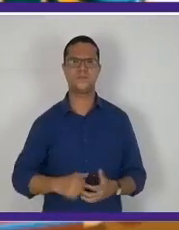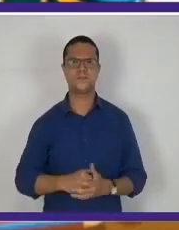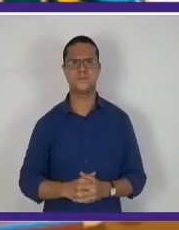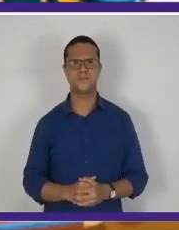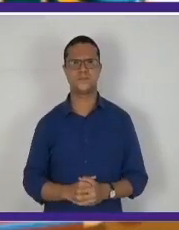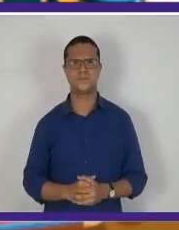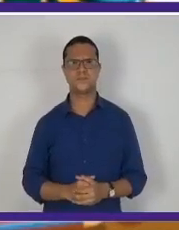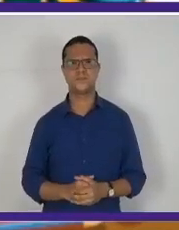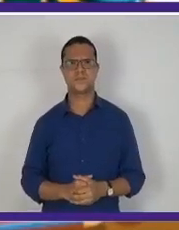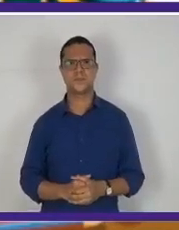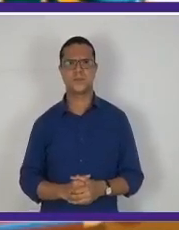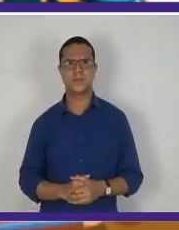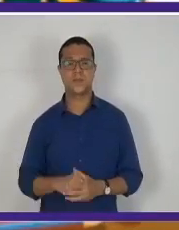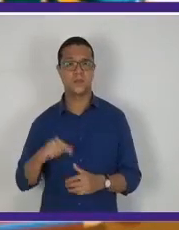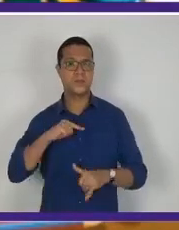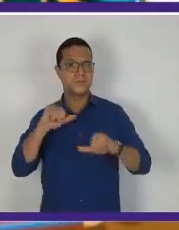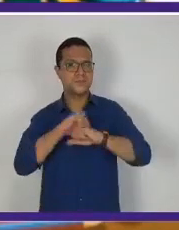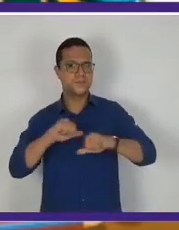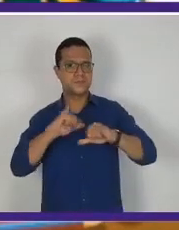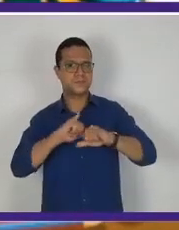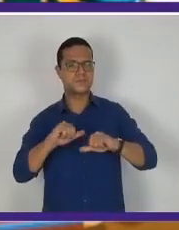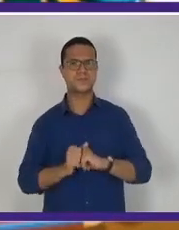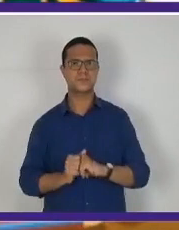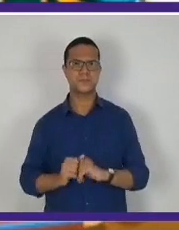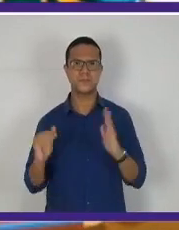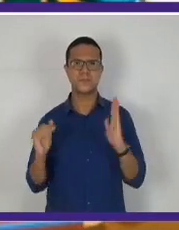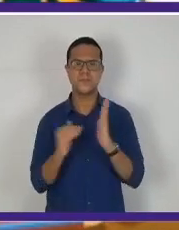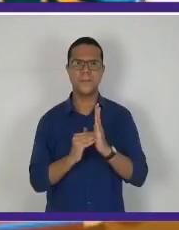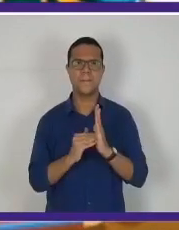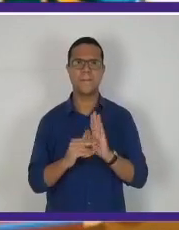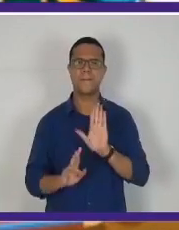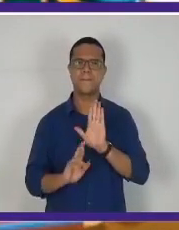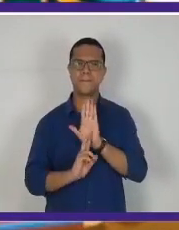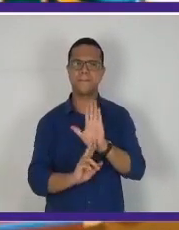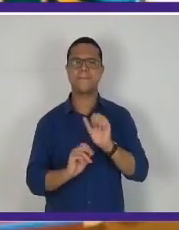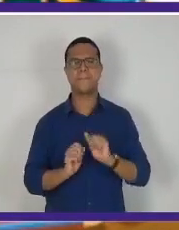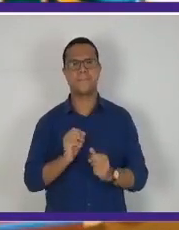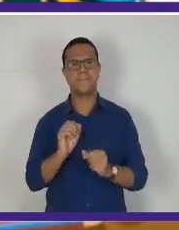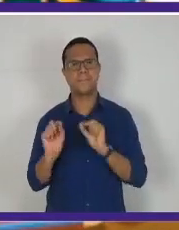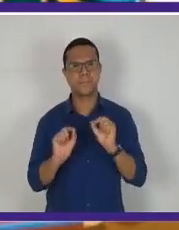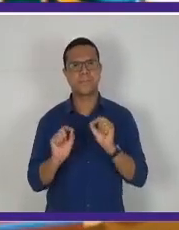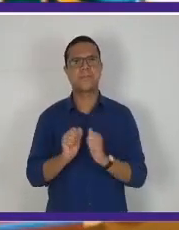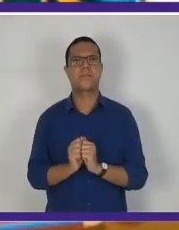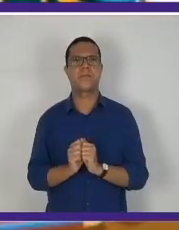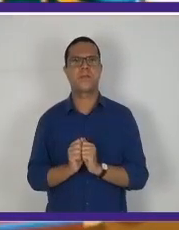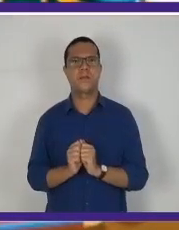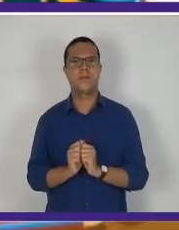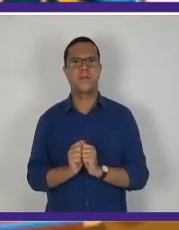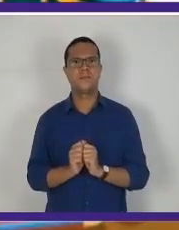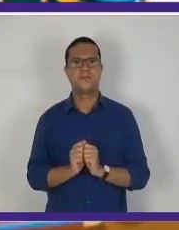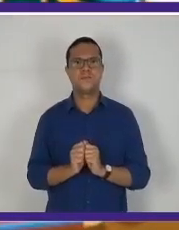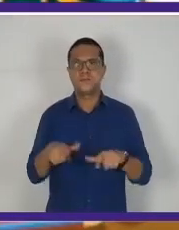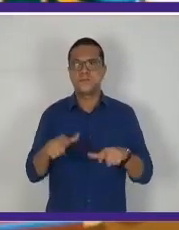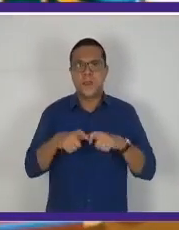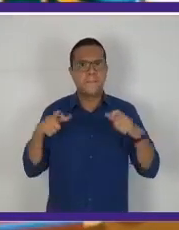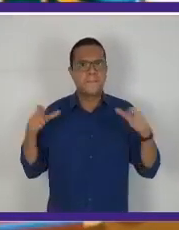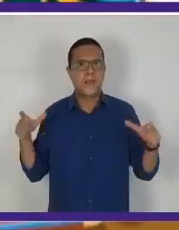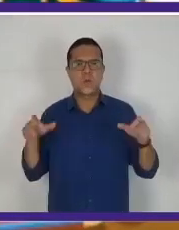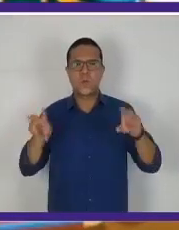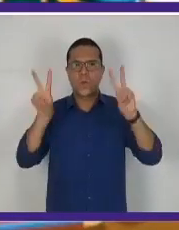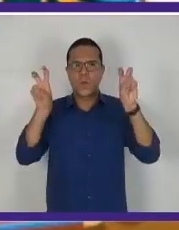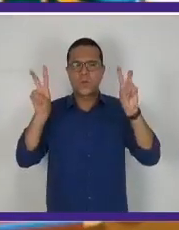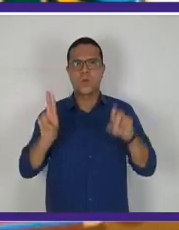E aqui temos a última informação da lâmina, referente ao maior slogan usado pelo